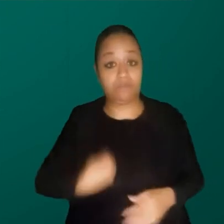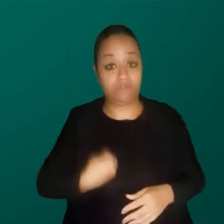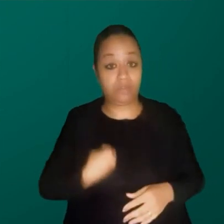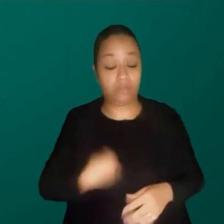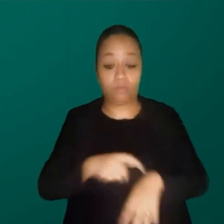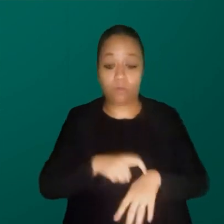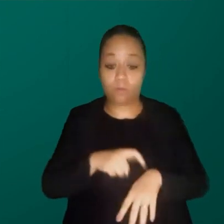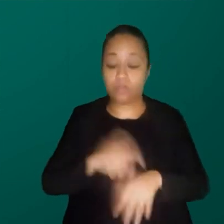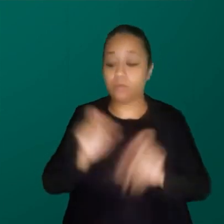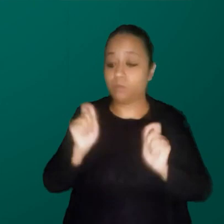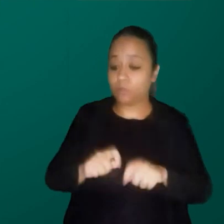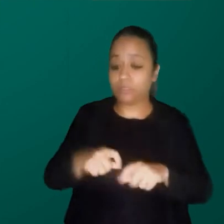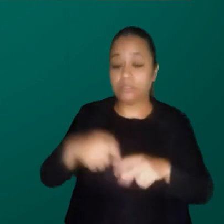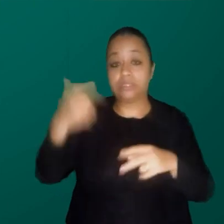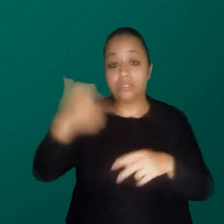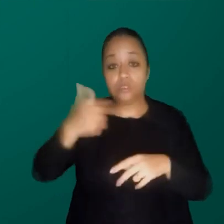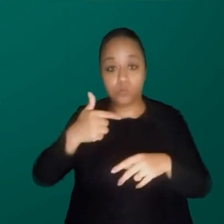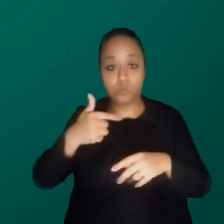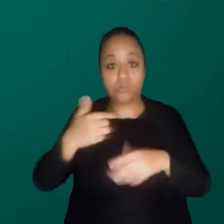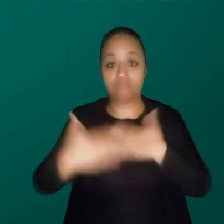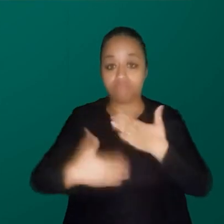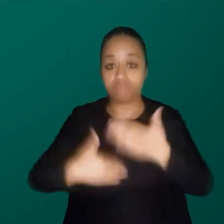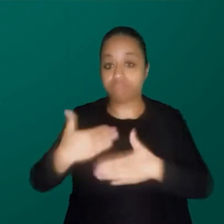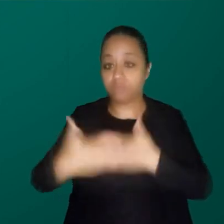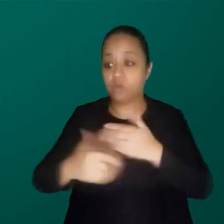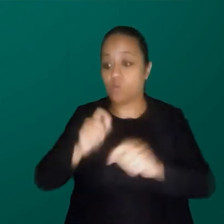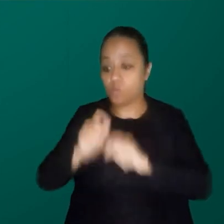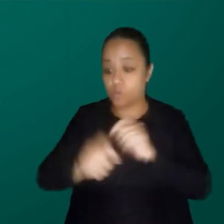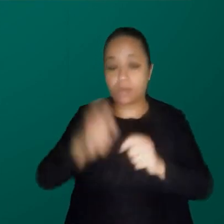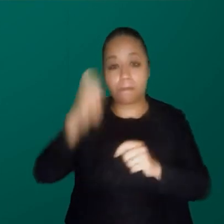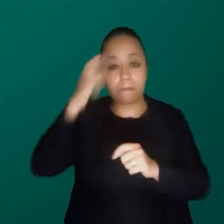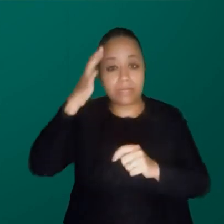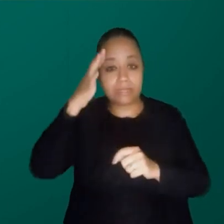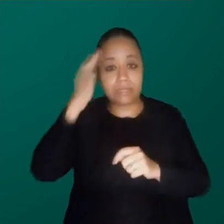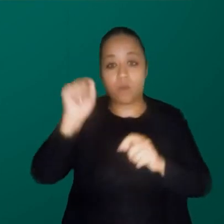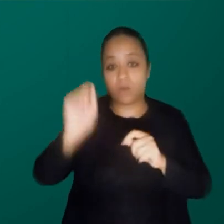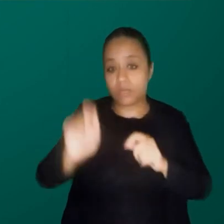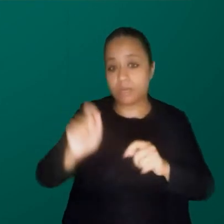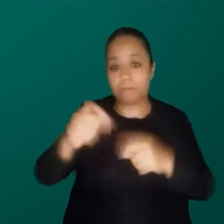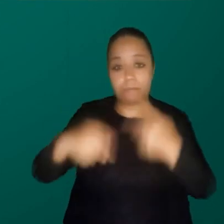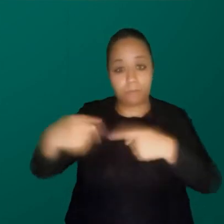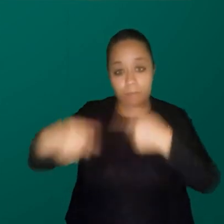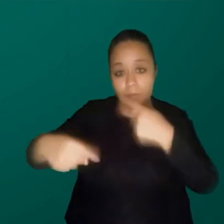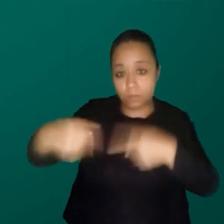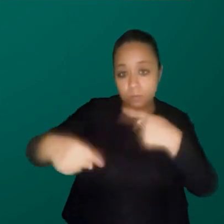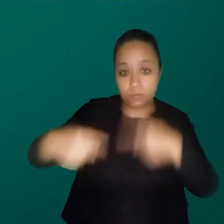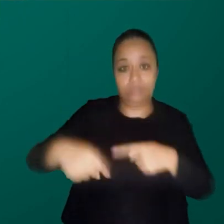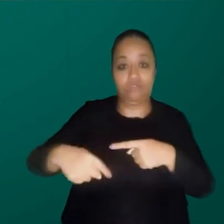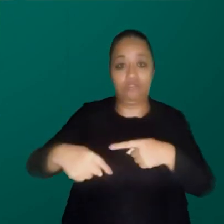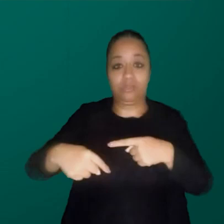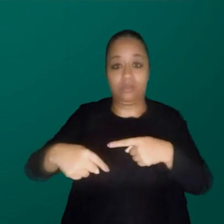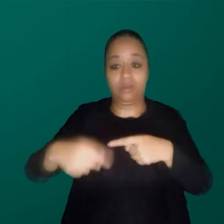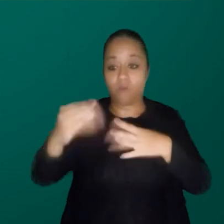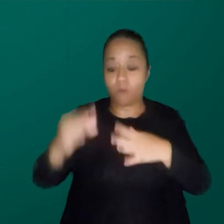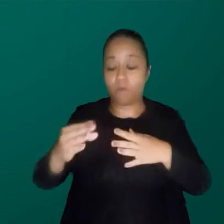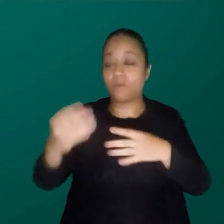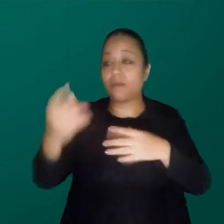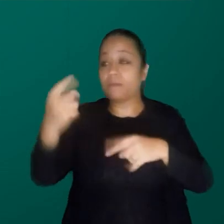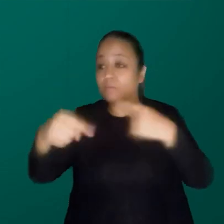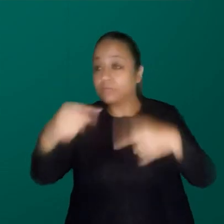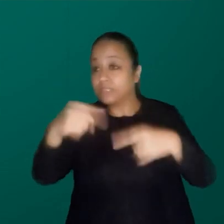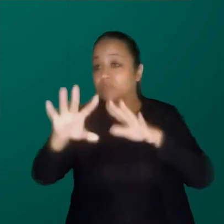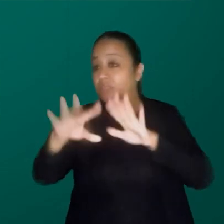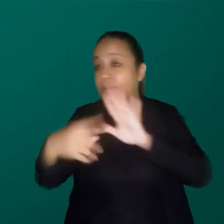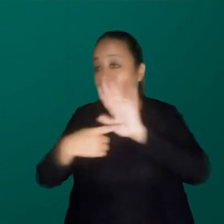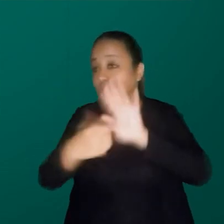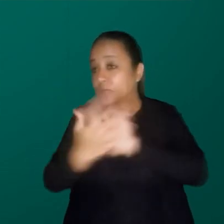em que a gente pode fazer a segunda construção. que é pensar em políticas aqui em cima. E, claro, que elas